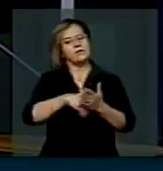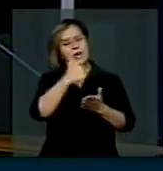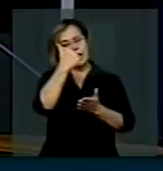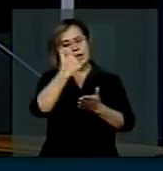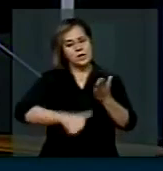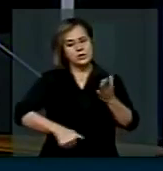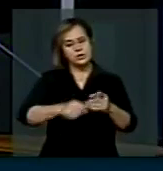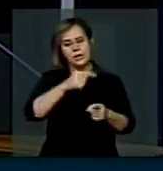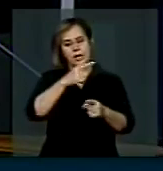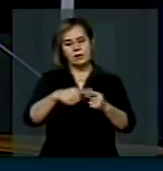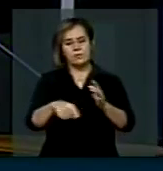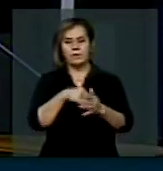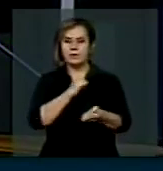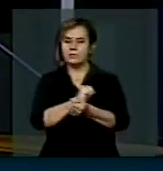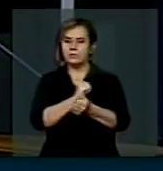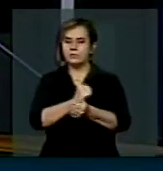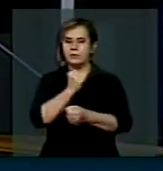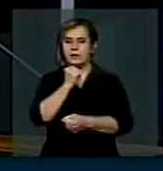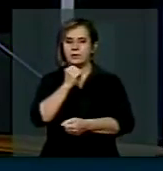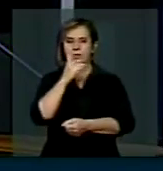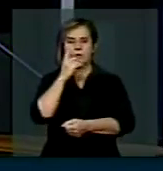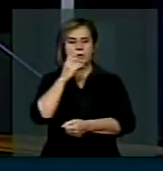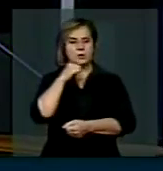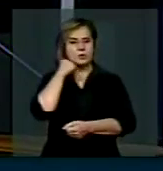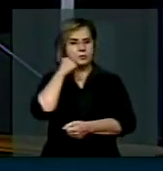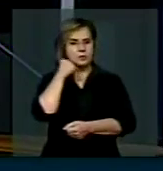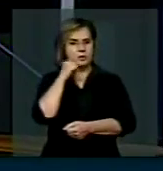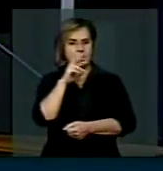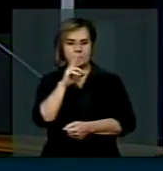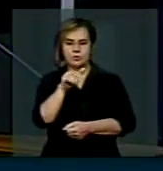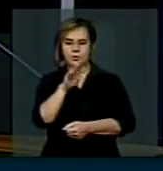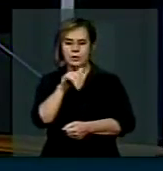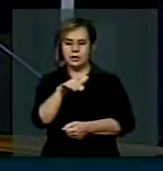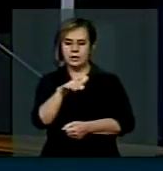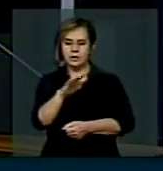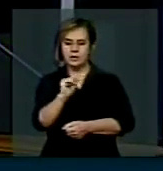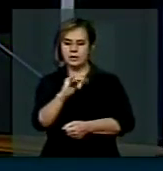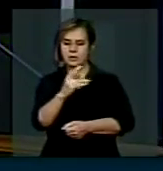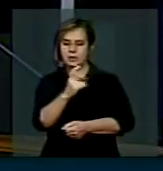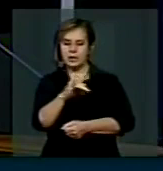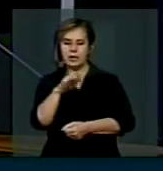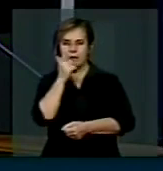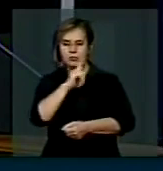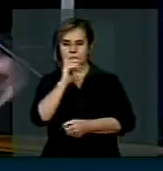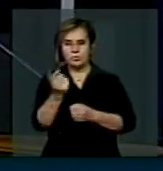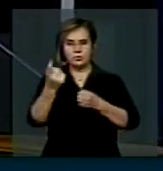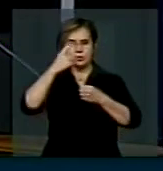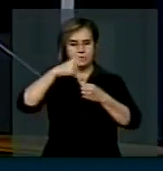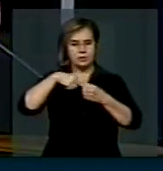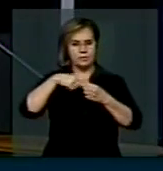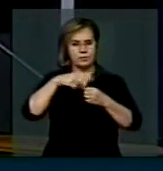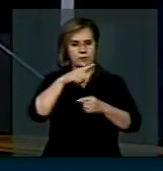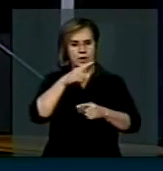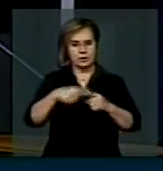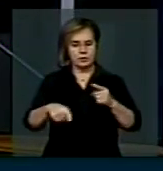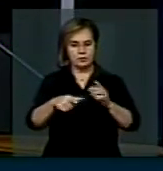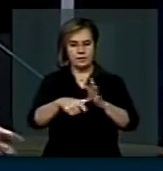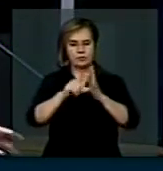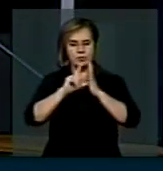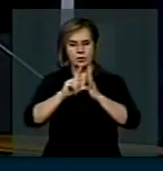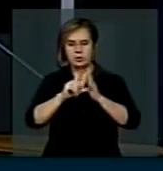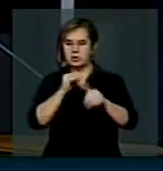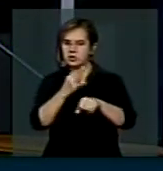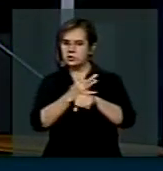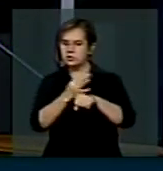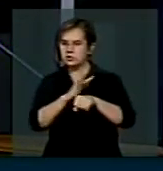Espero que o presidente Renan Calheiros tenha condições de trazer este veto ao plenário antes do recesso, que deve começar por